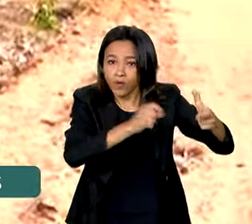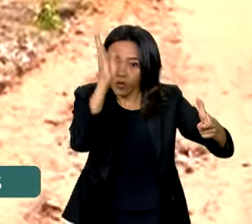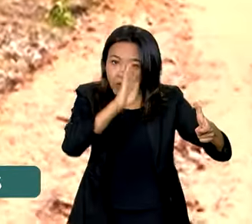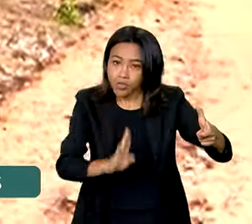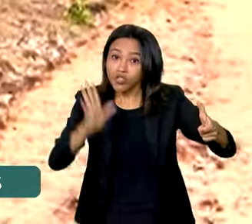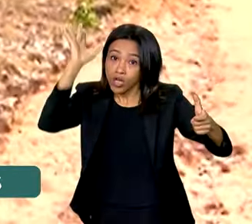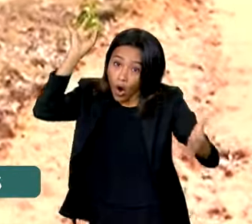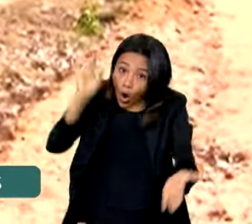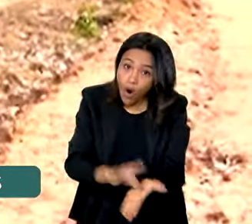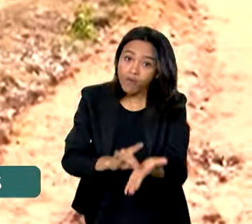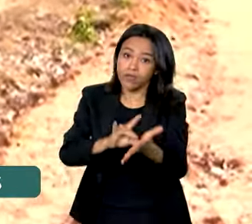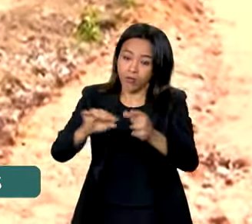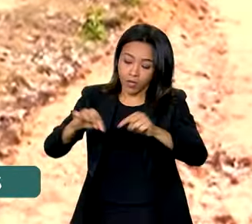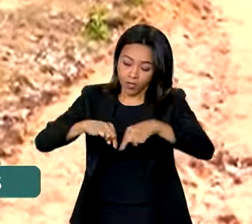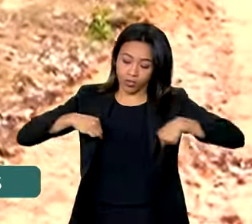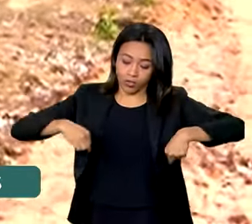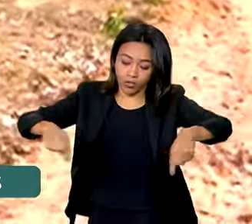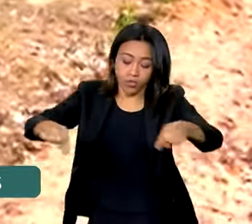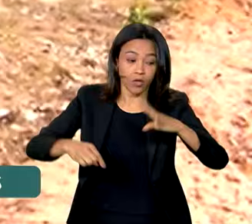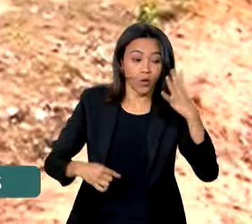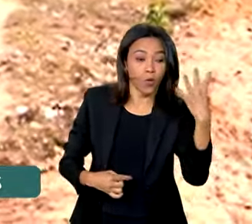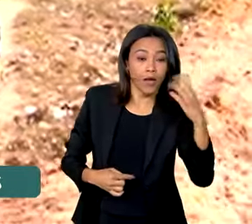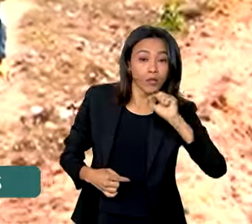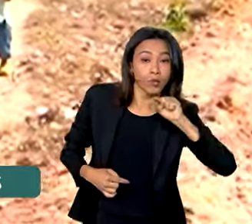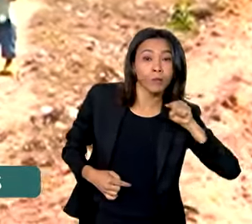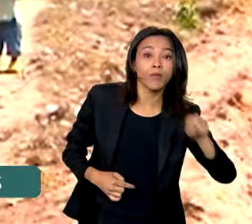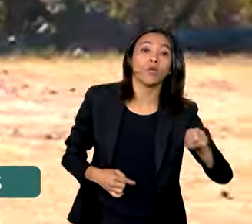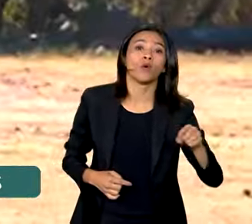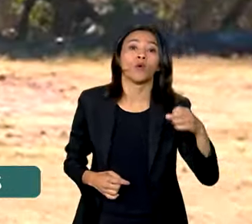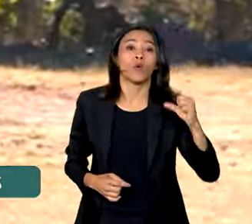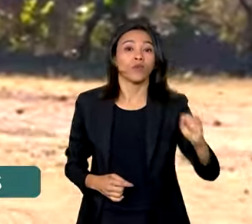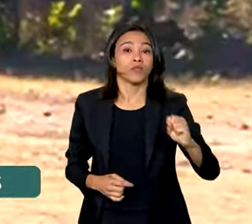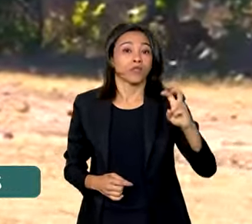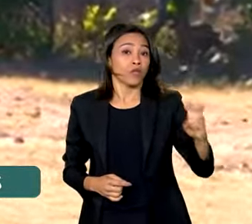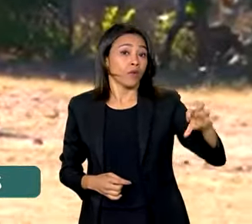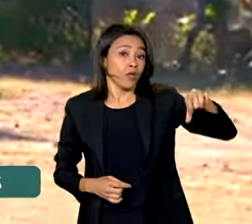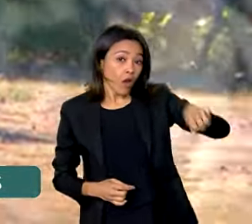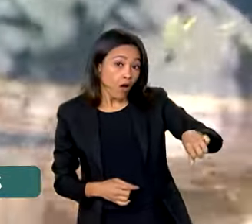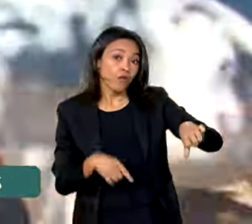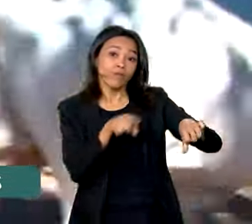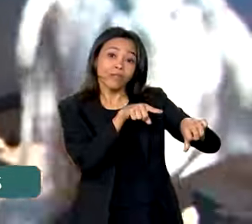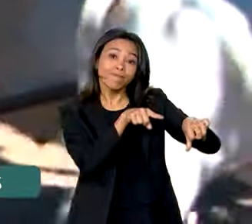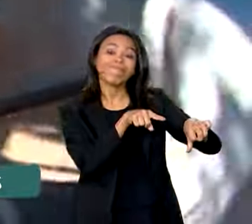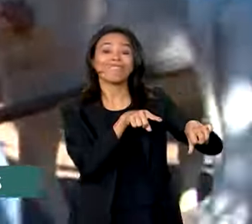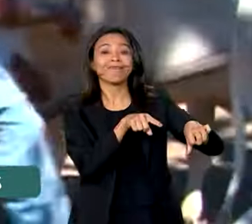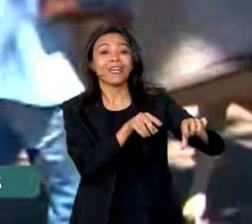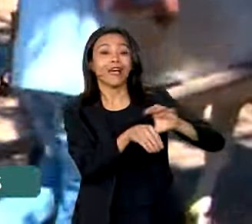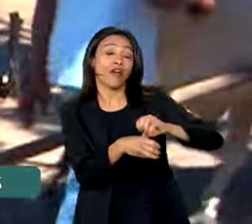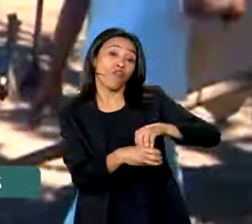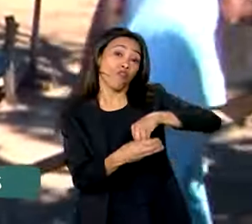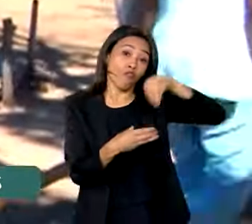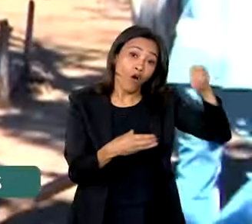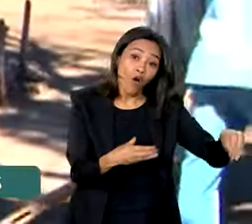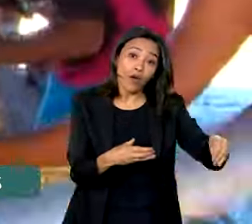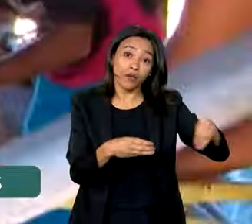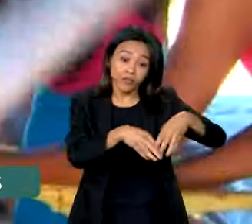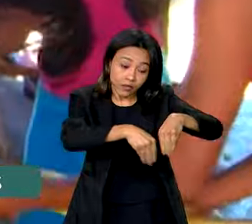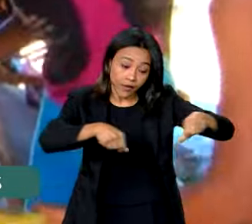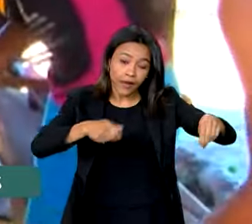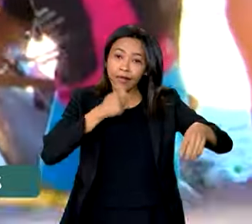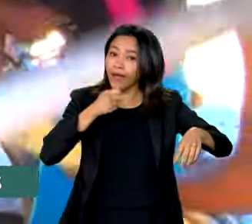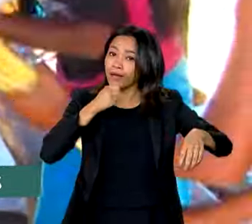delimitados e 4.859 comunidades fora de terras oficialmente